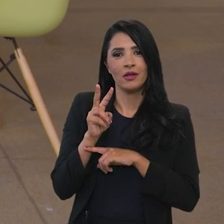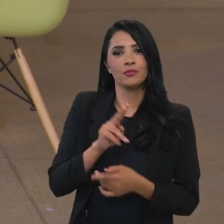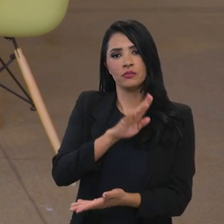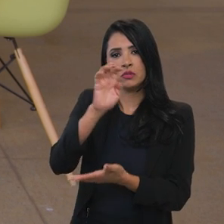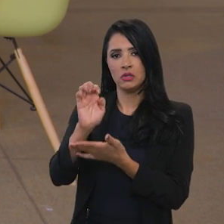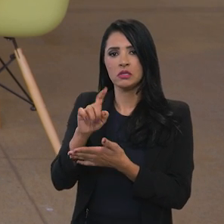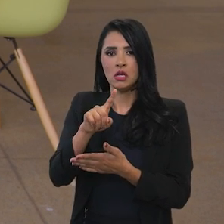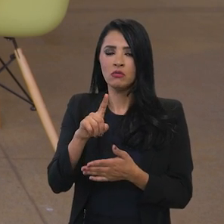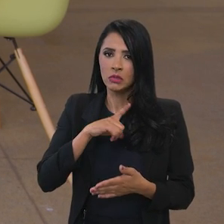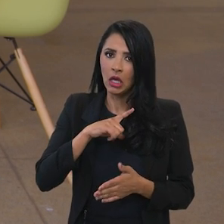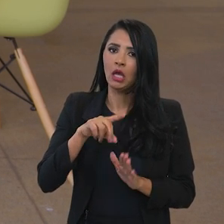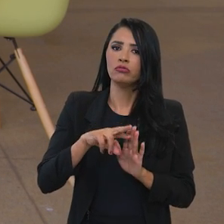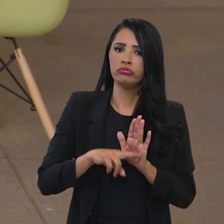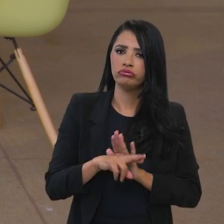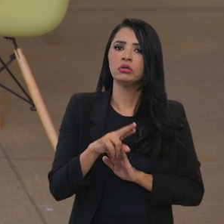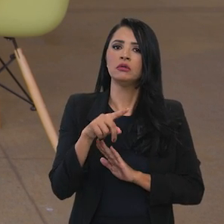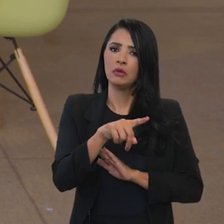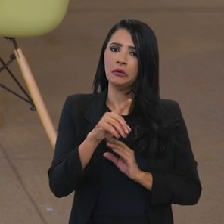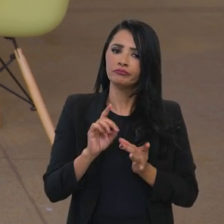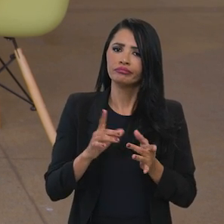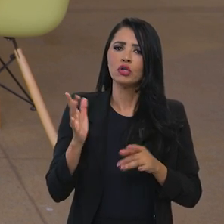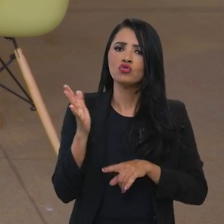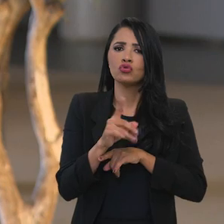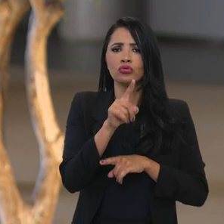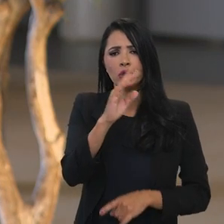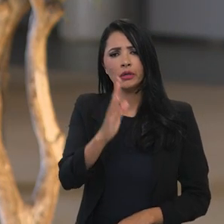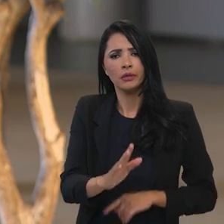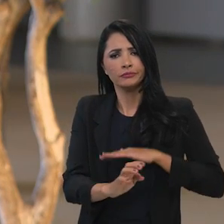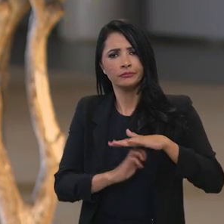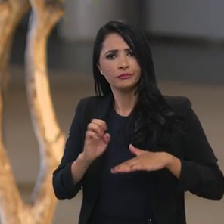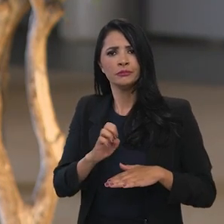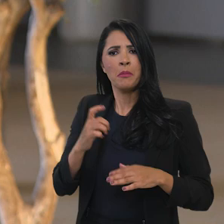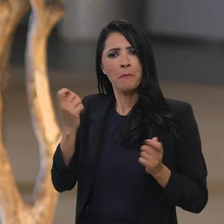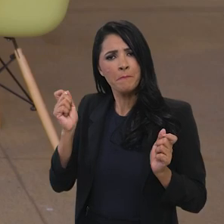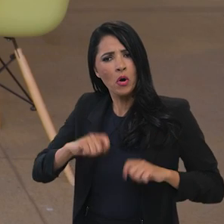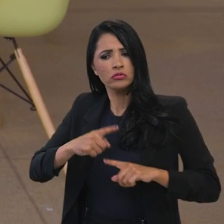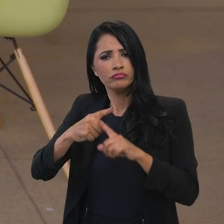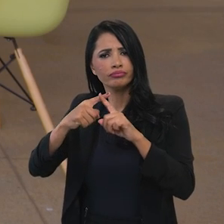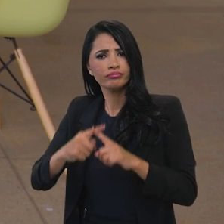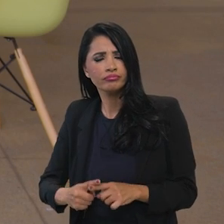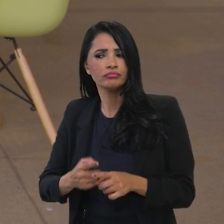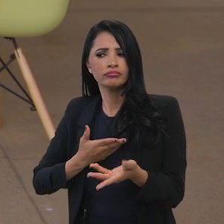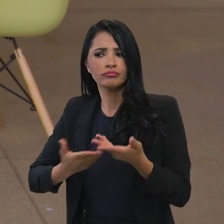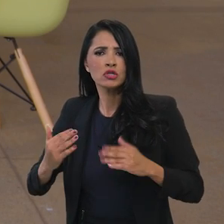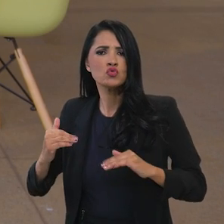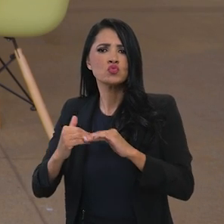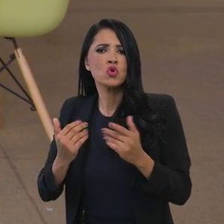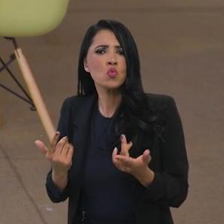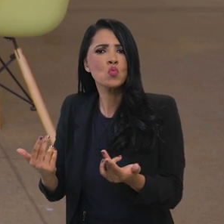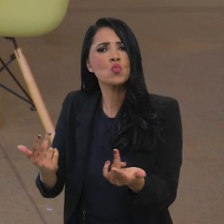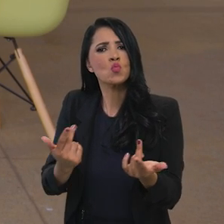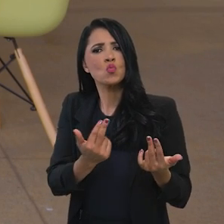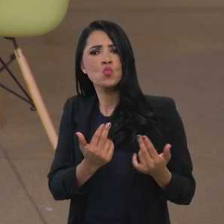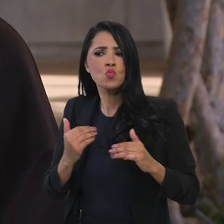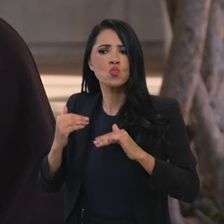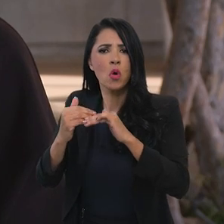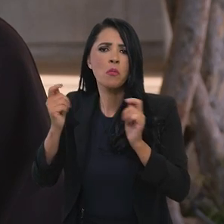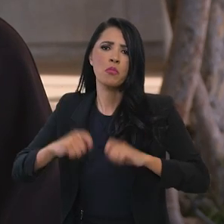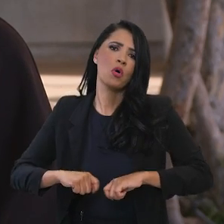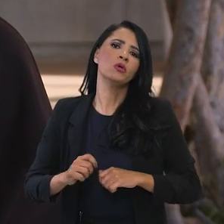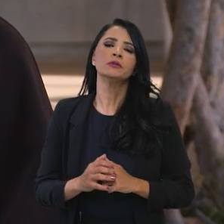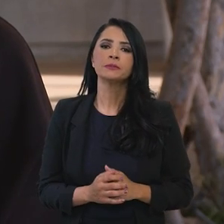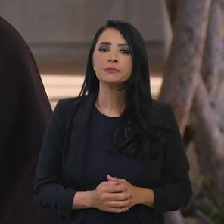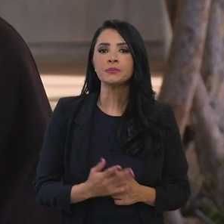competir em competições, em condições mais equânimes no mercado externo. O BNDES ampliou já